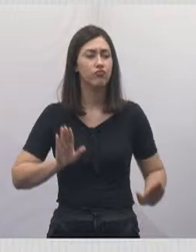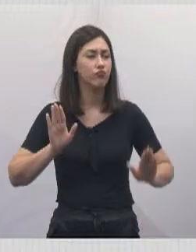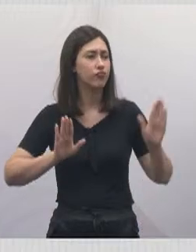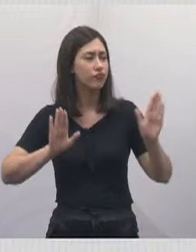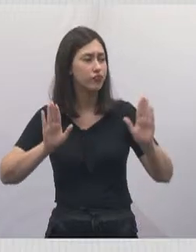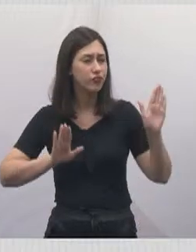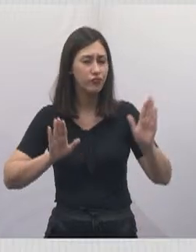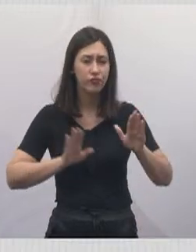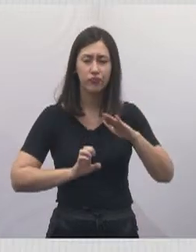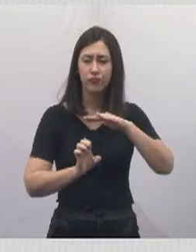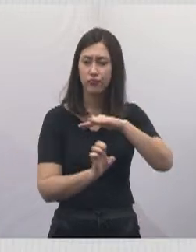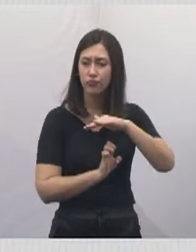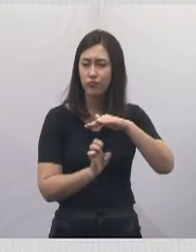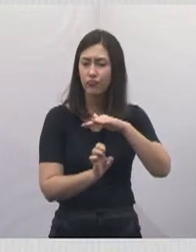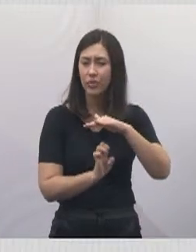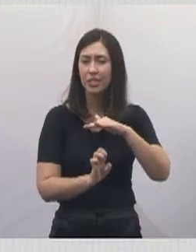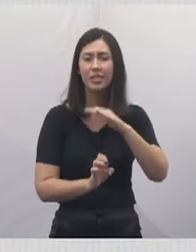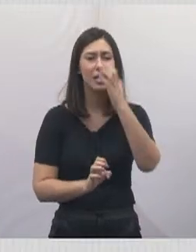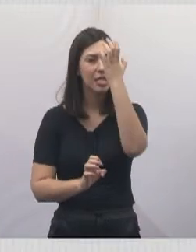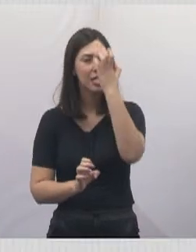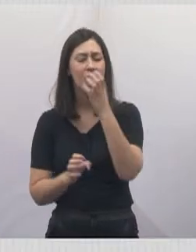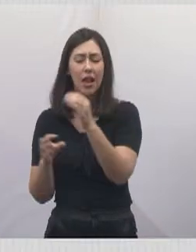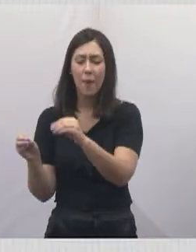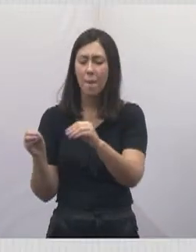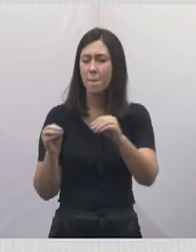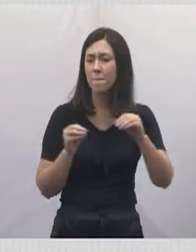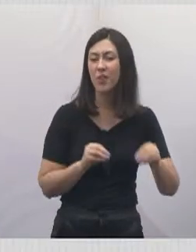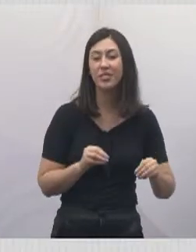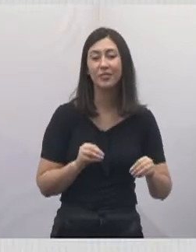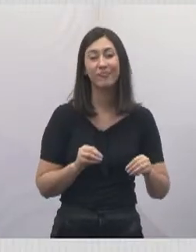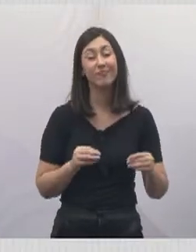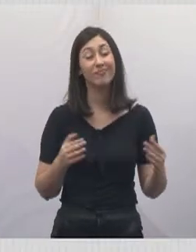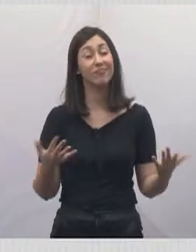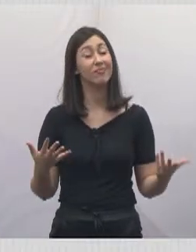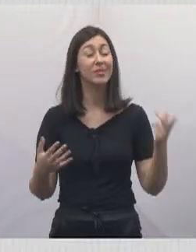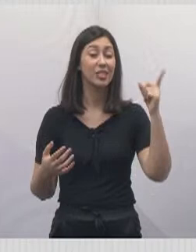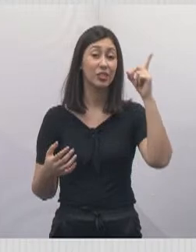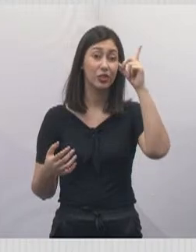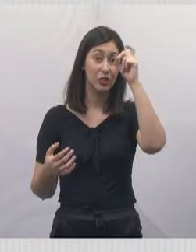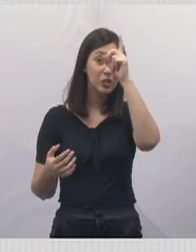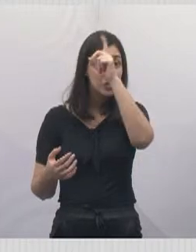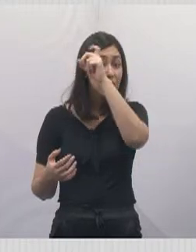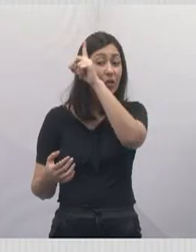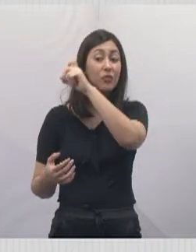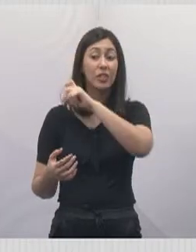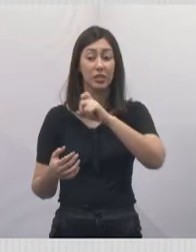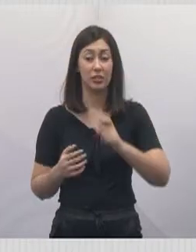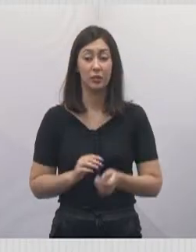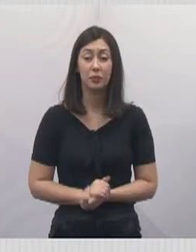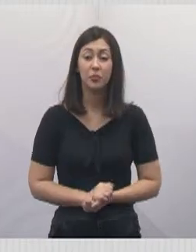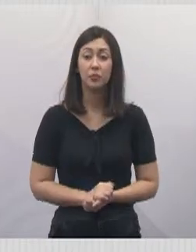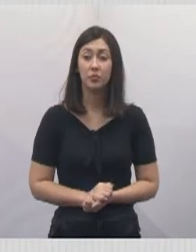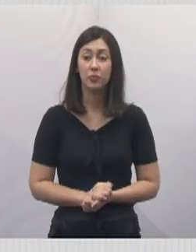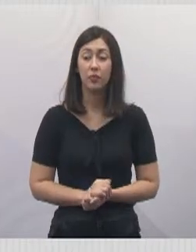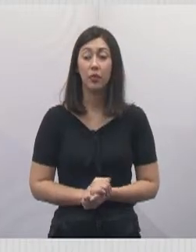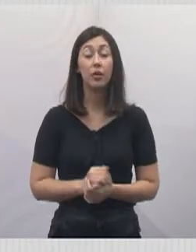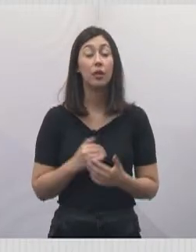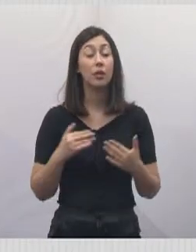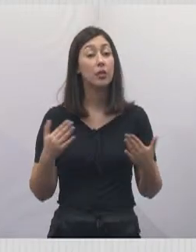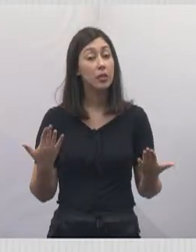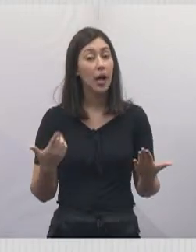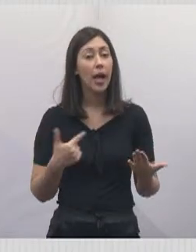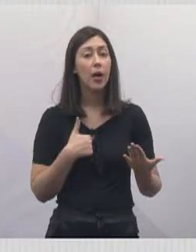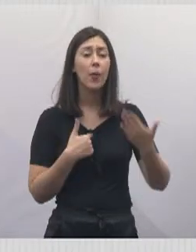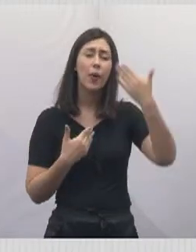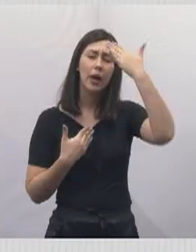não é fácil que uma empresa séria venha e coloque o seu plano em ação com a autorização do serviço a ser concluído. Então, aqui eu